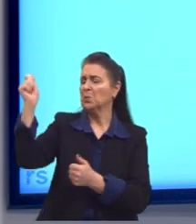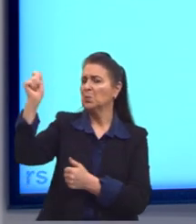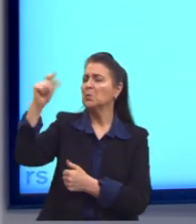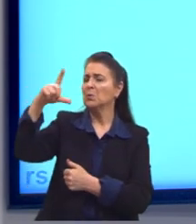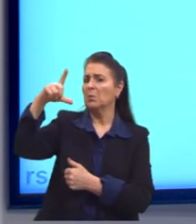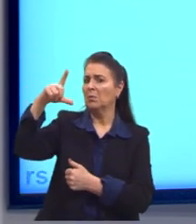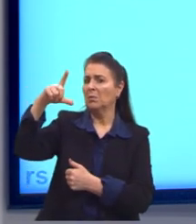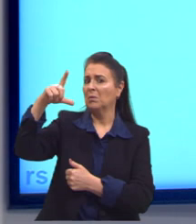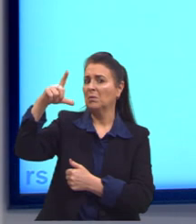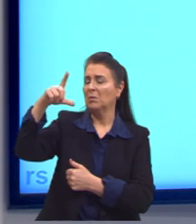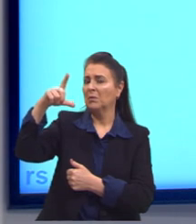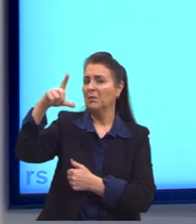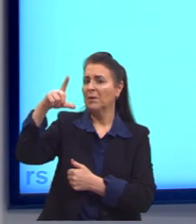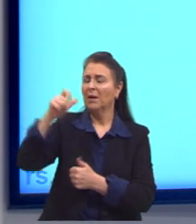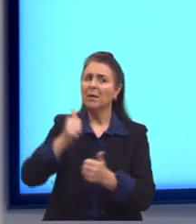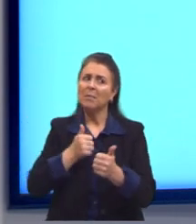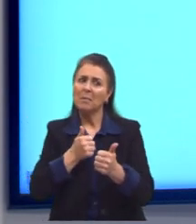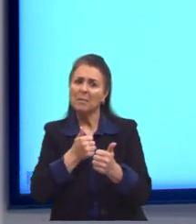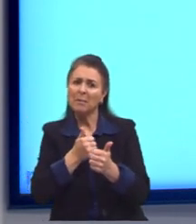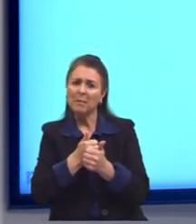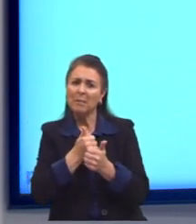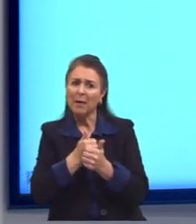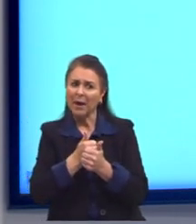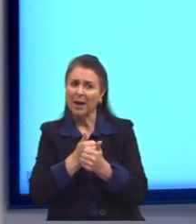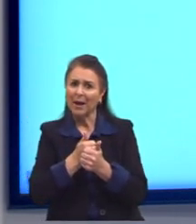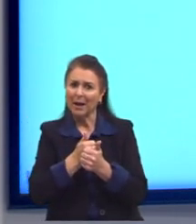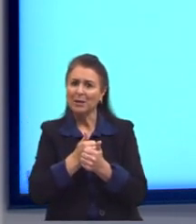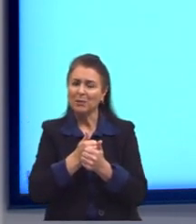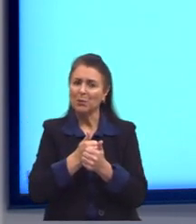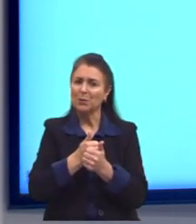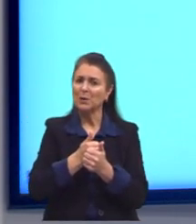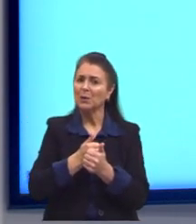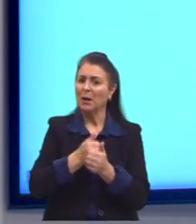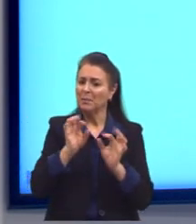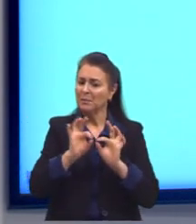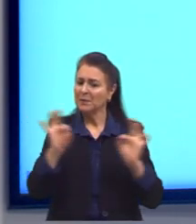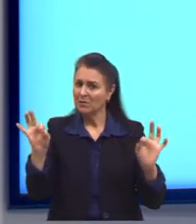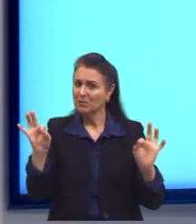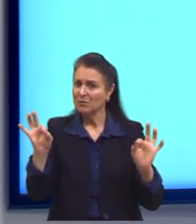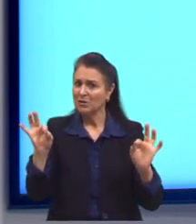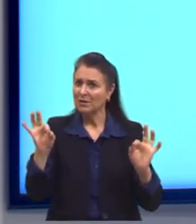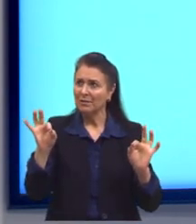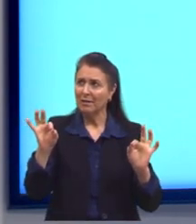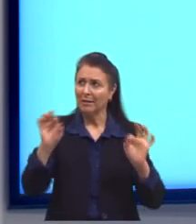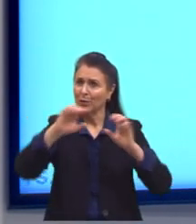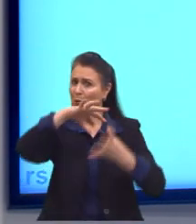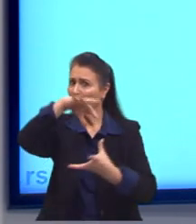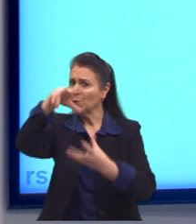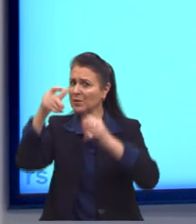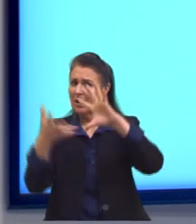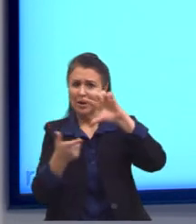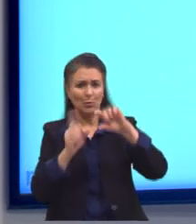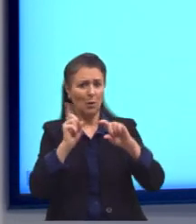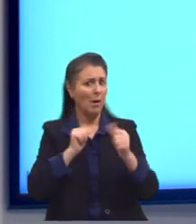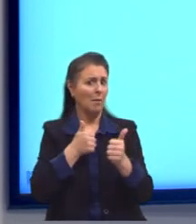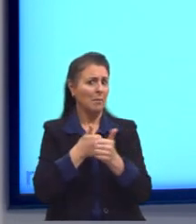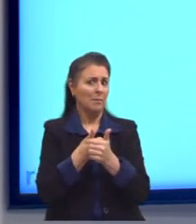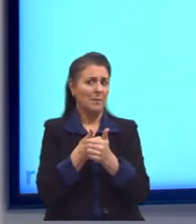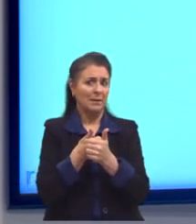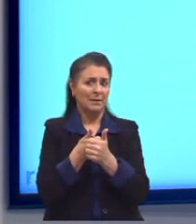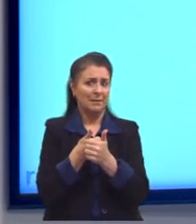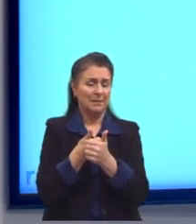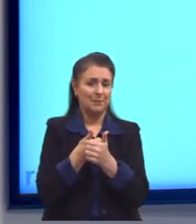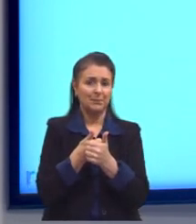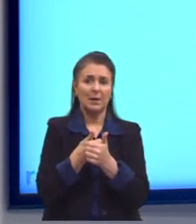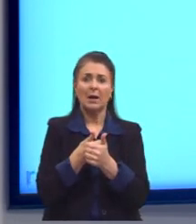Claro que próximos em unidades astronômicas não é próximo, gente? Mas essa informação, o que ela